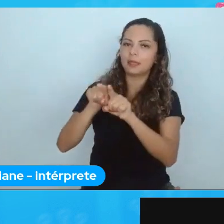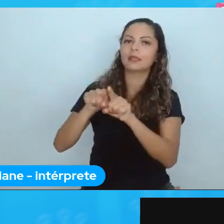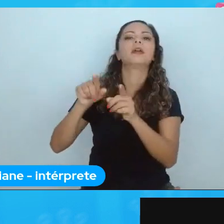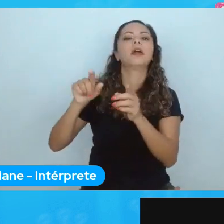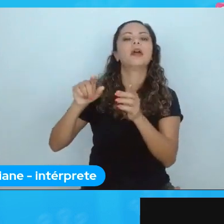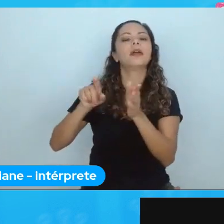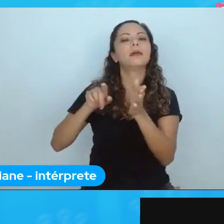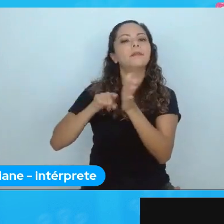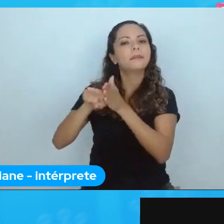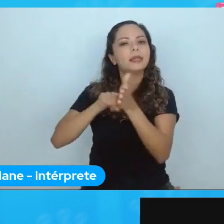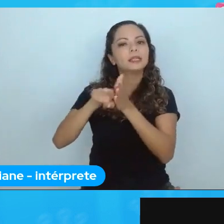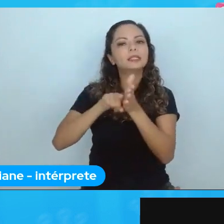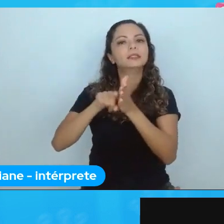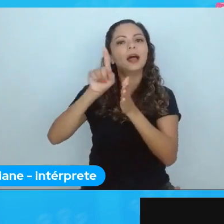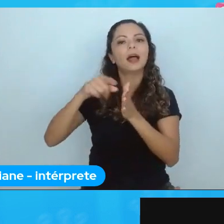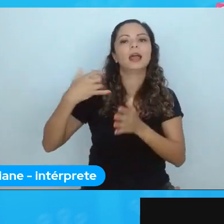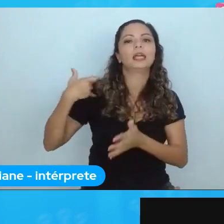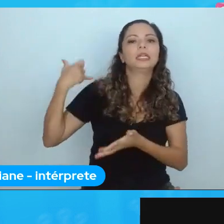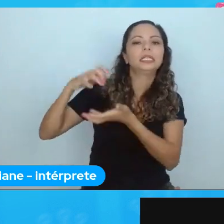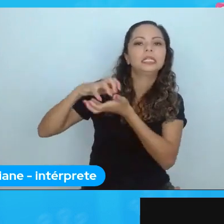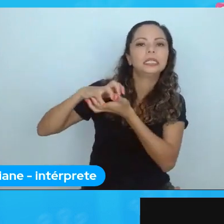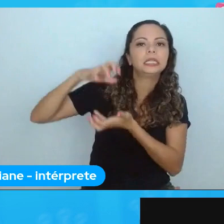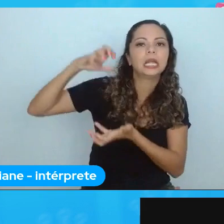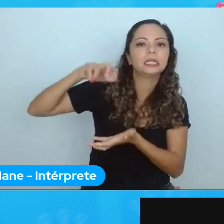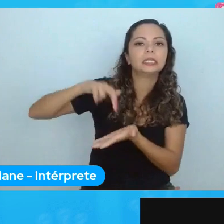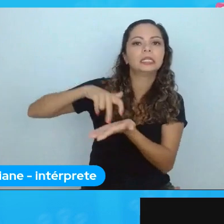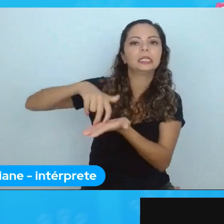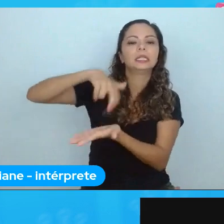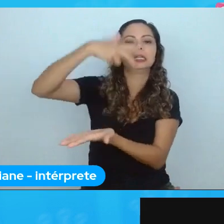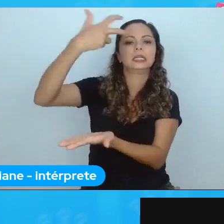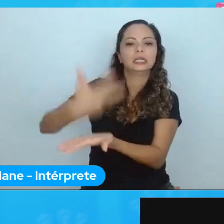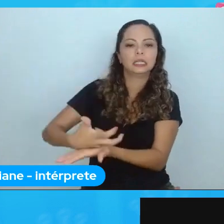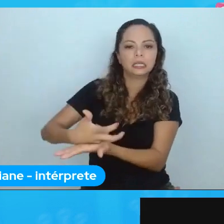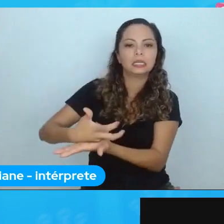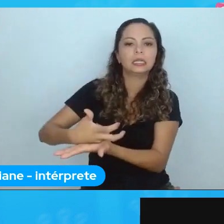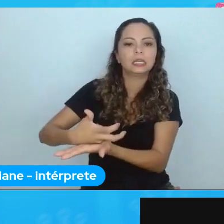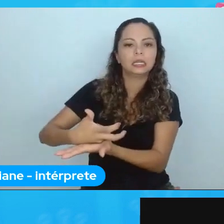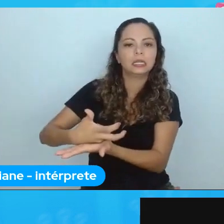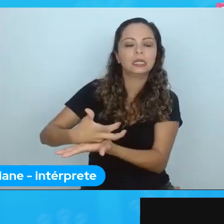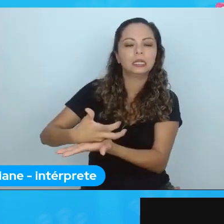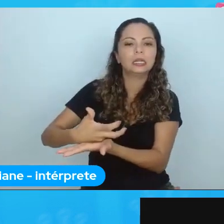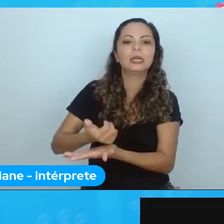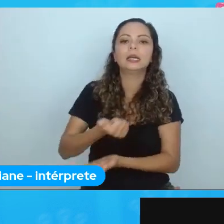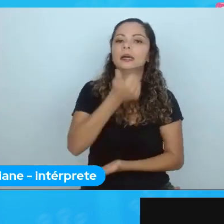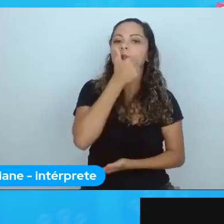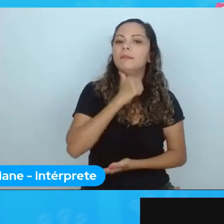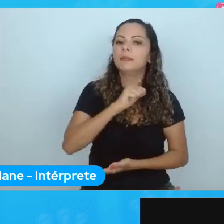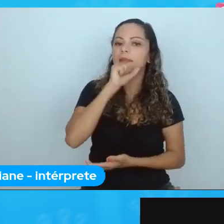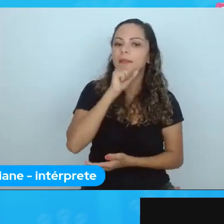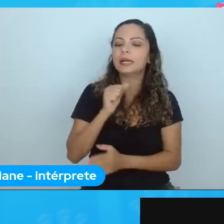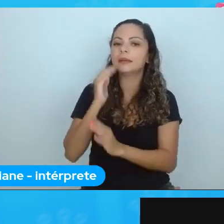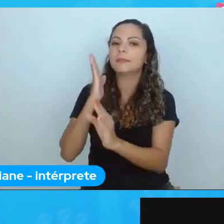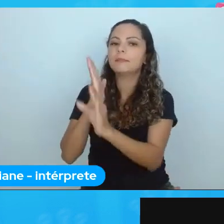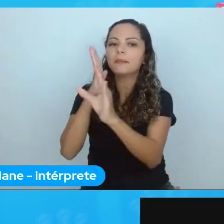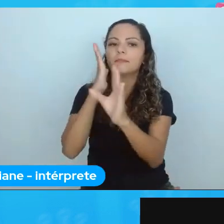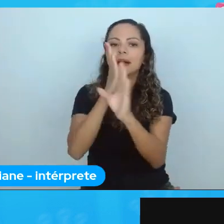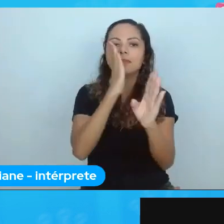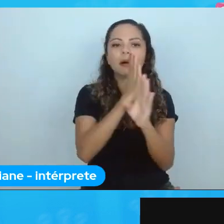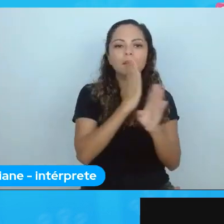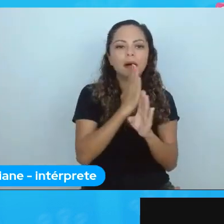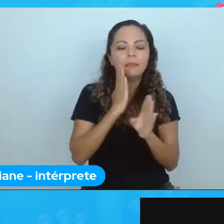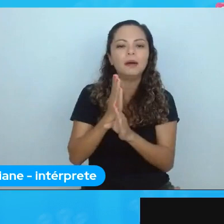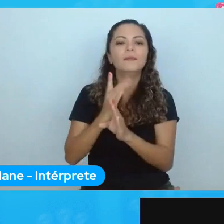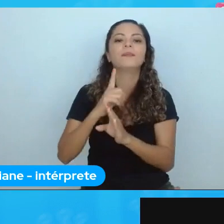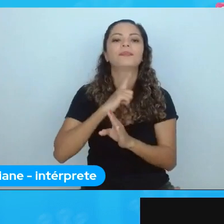mas na época ela morreu uma grana em estatística, nunca havia pensado em utilizar análise de dados para isso, mas graças a essa